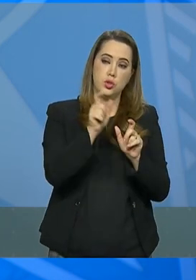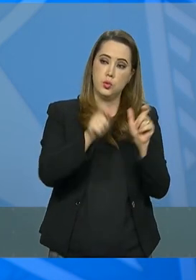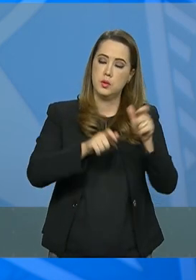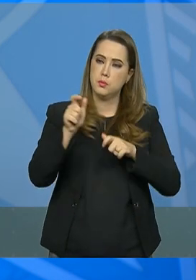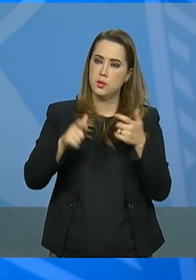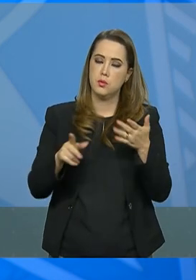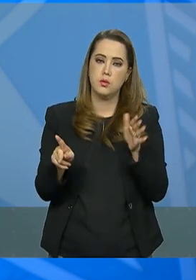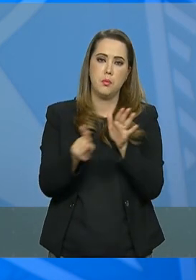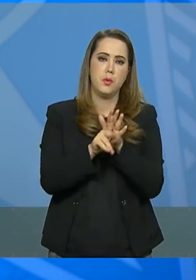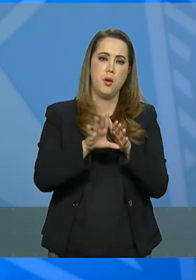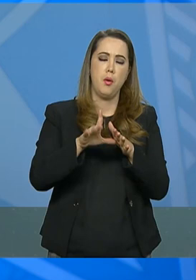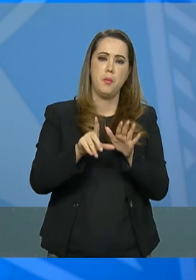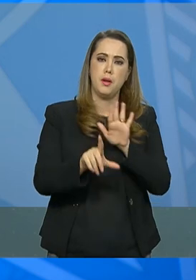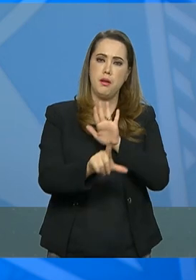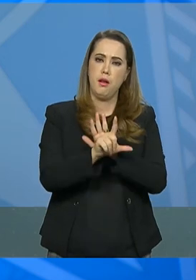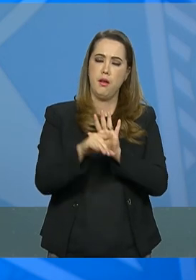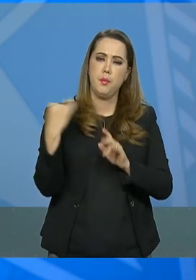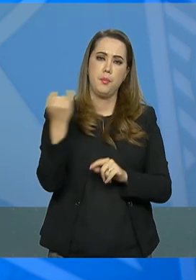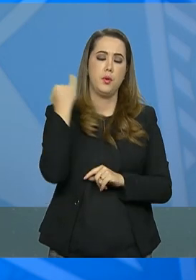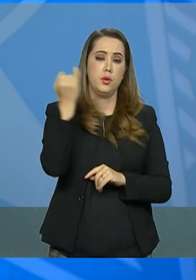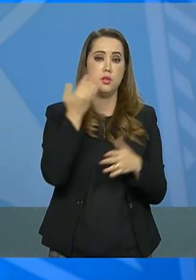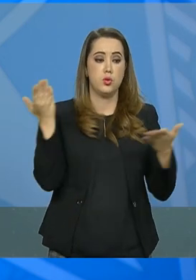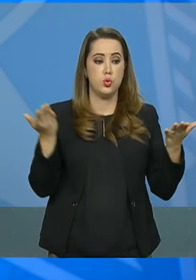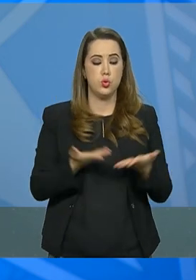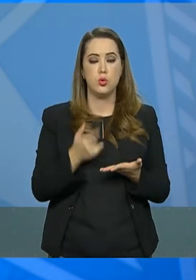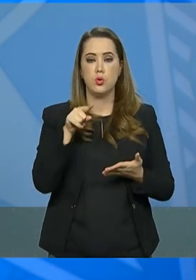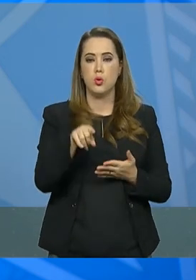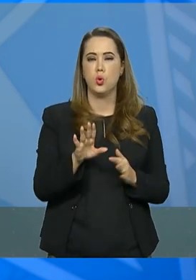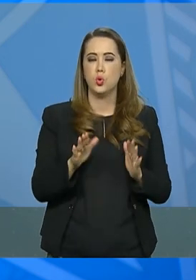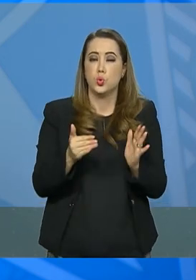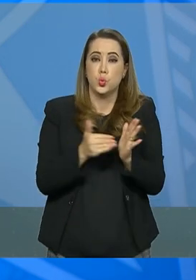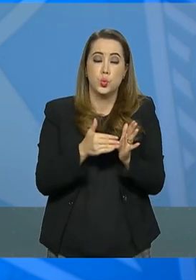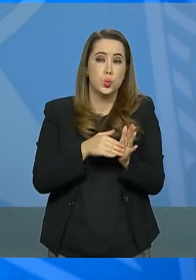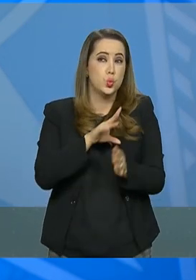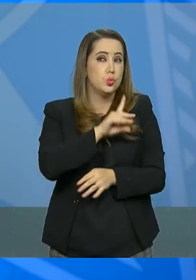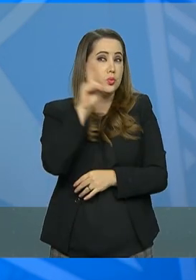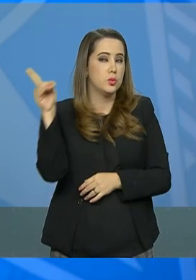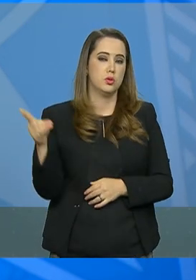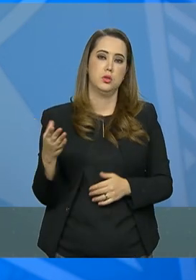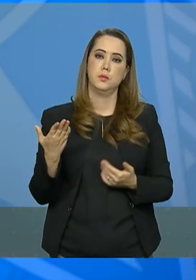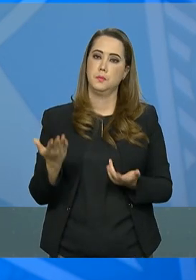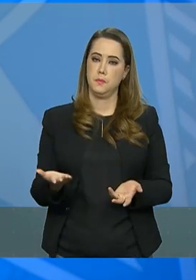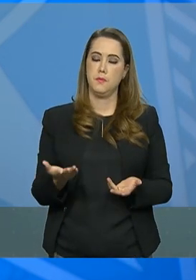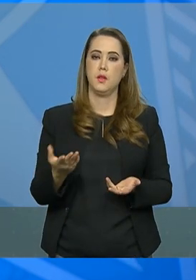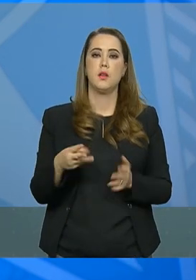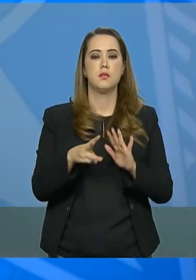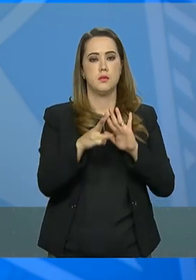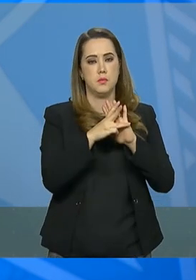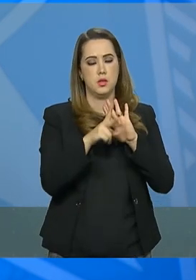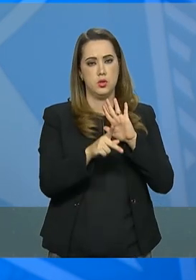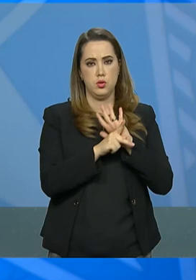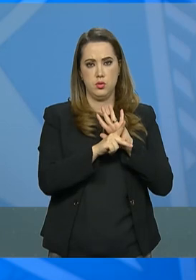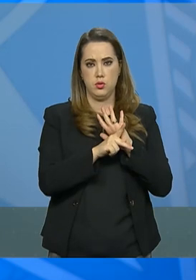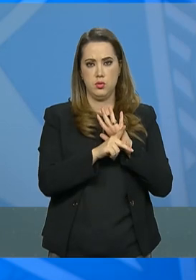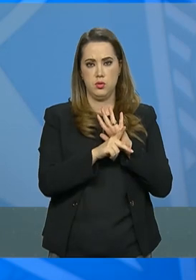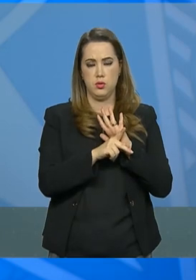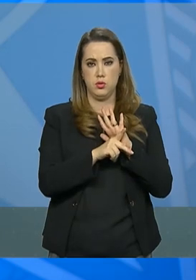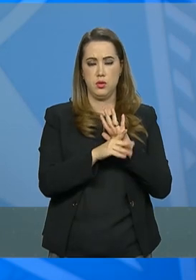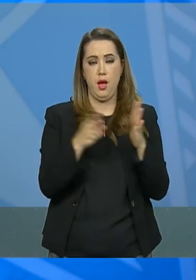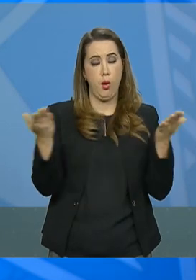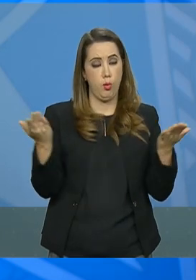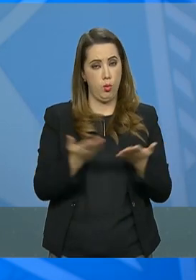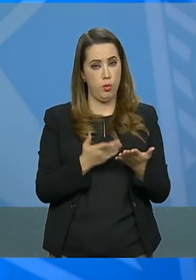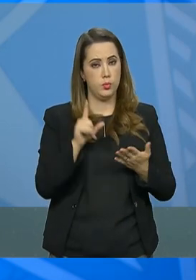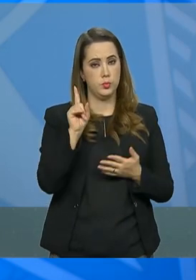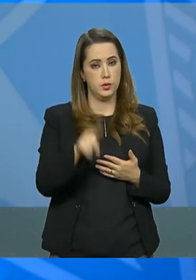importância de nós confirmarmos hoje, último dia, essa medida provisória que vem, como eu disse